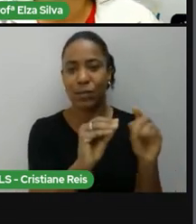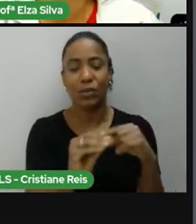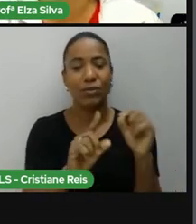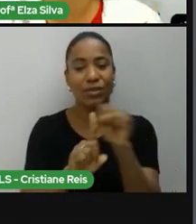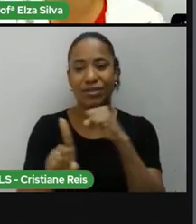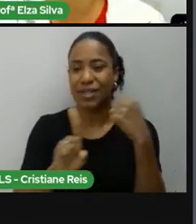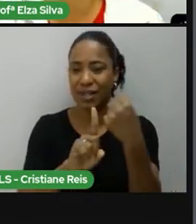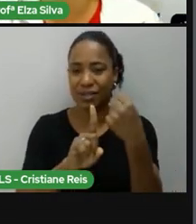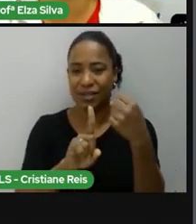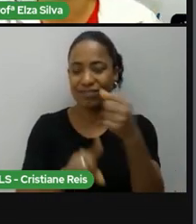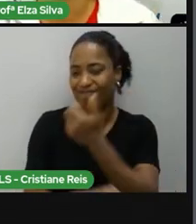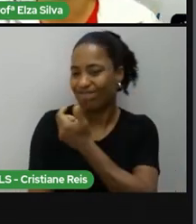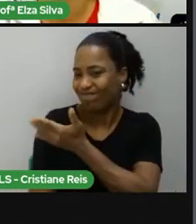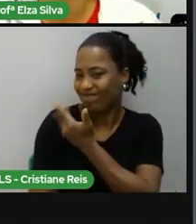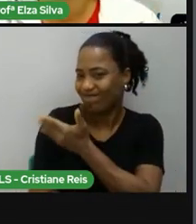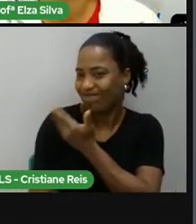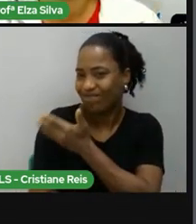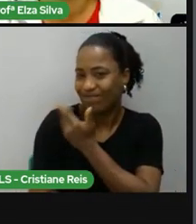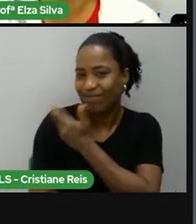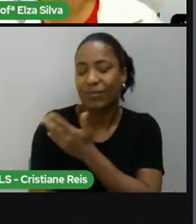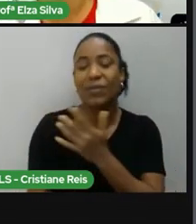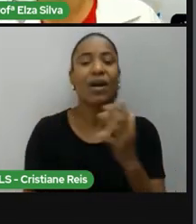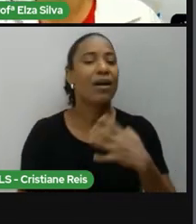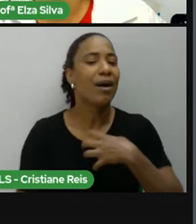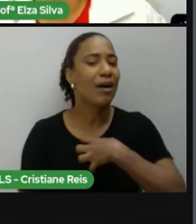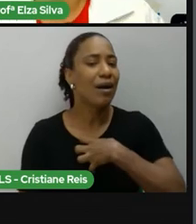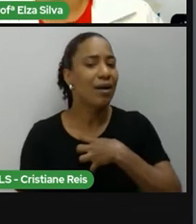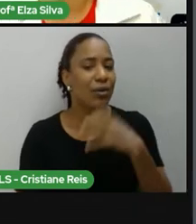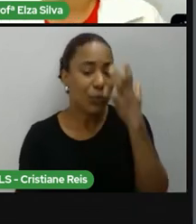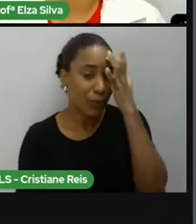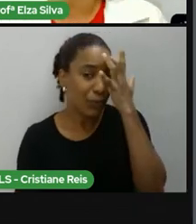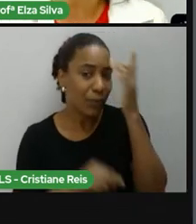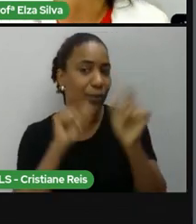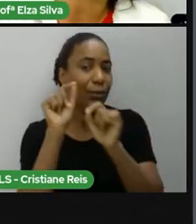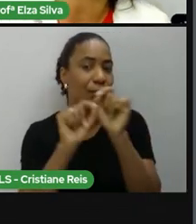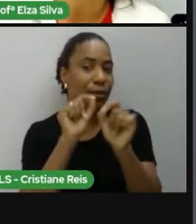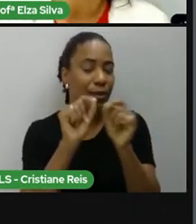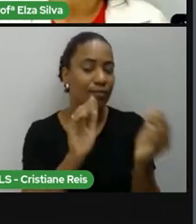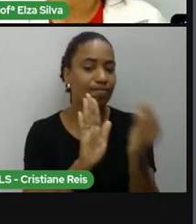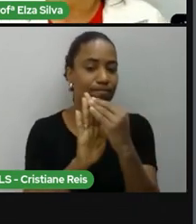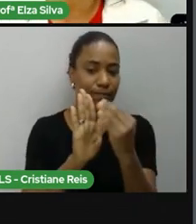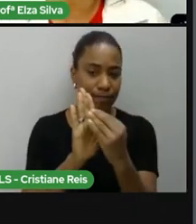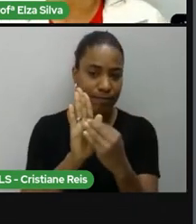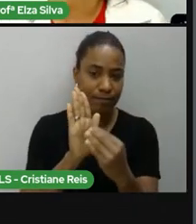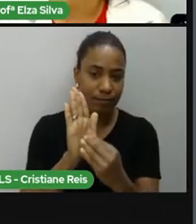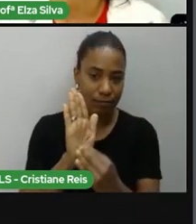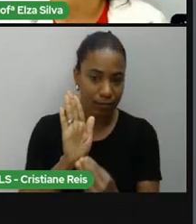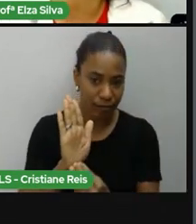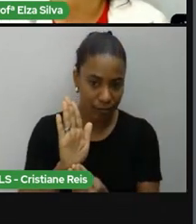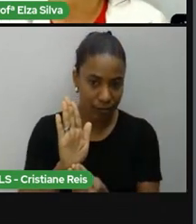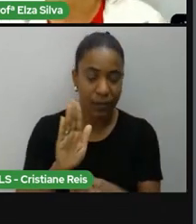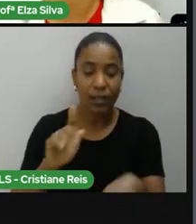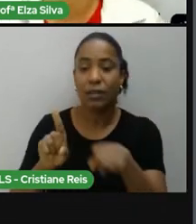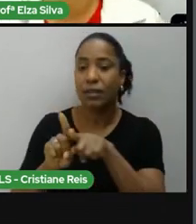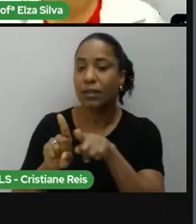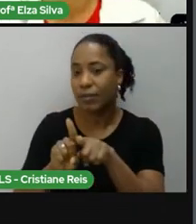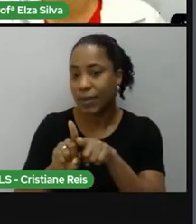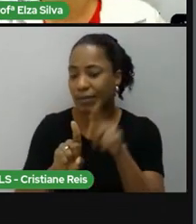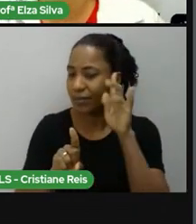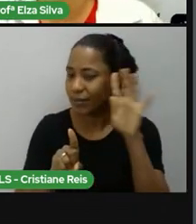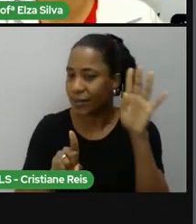numa sociedade racista ao mesmo tempo que você vai pensar como foi a situação